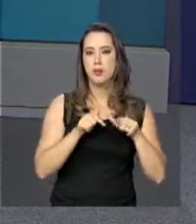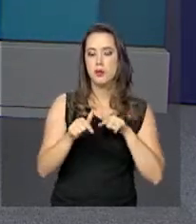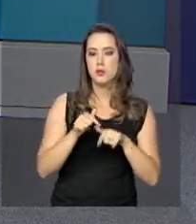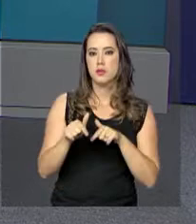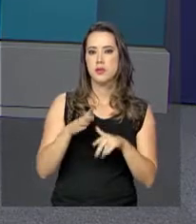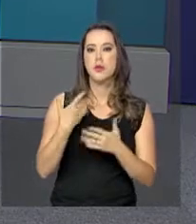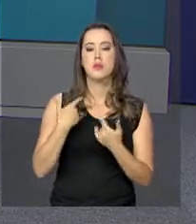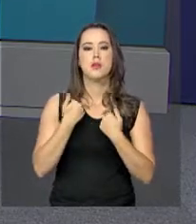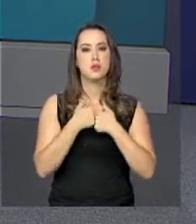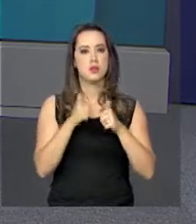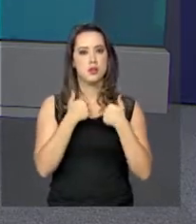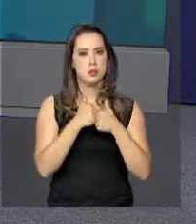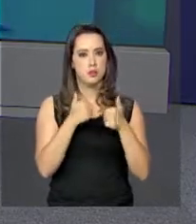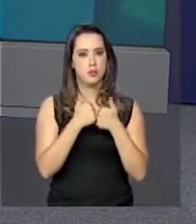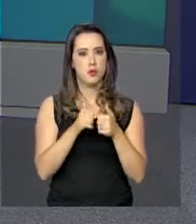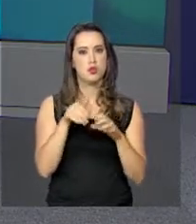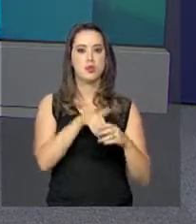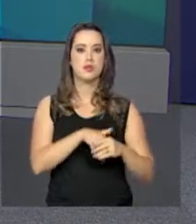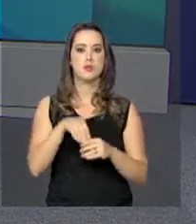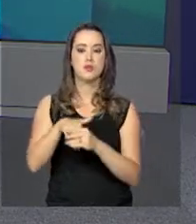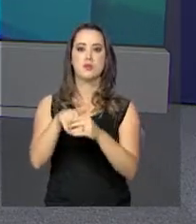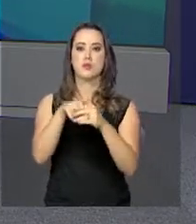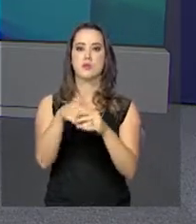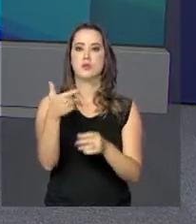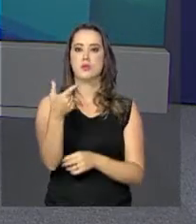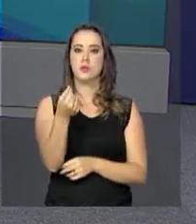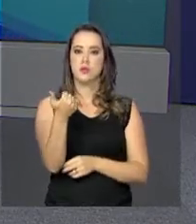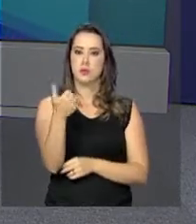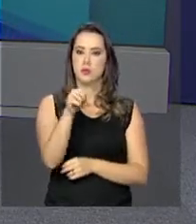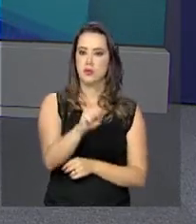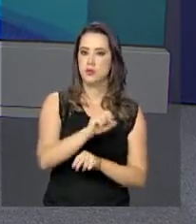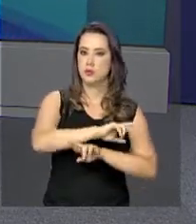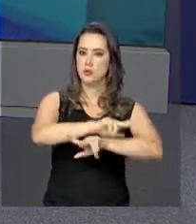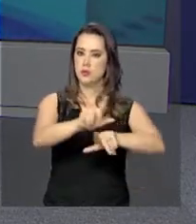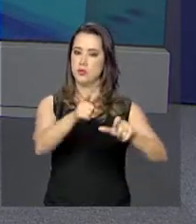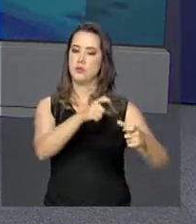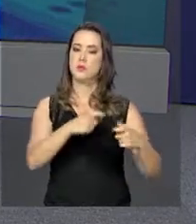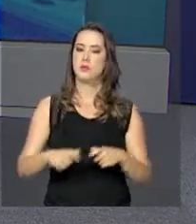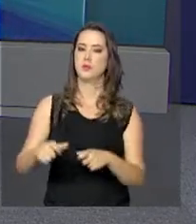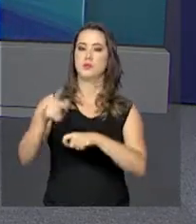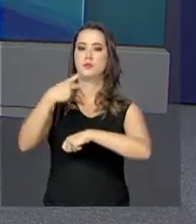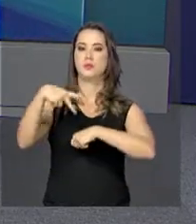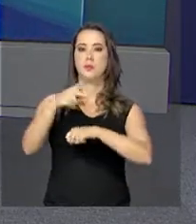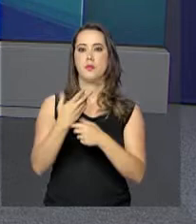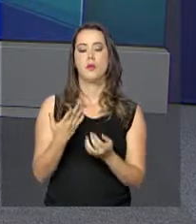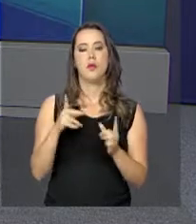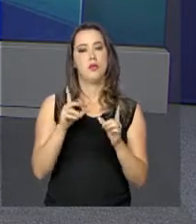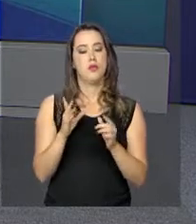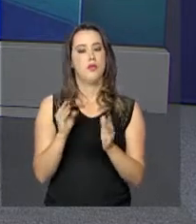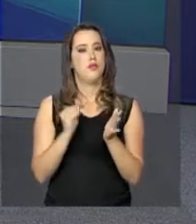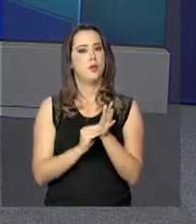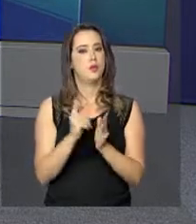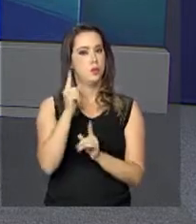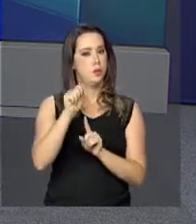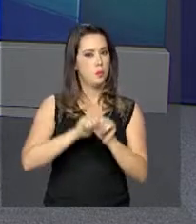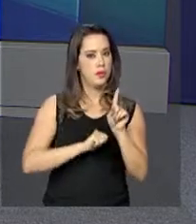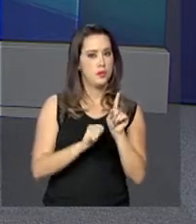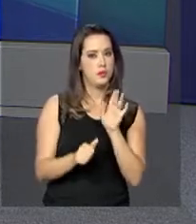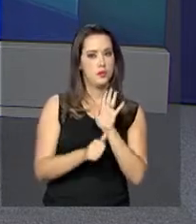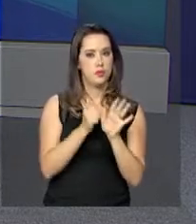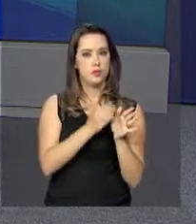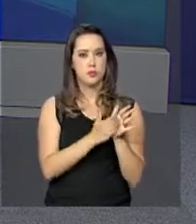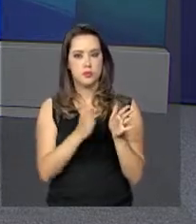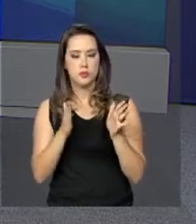garantir a logística nas eleições de 2018 em diversas áreas do país. Há menos de um mês do primeiro turno,